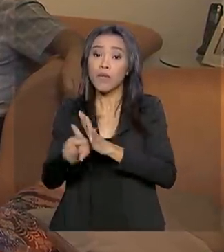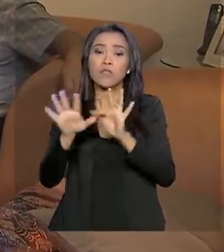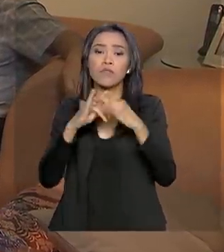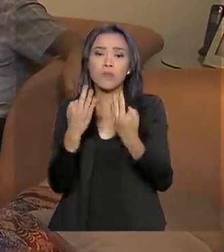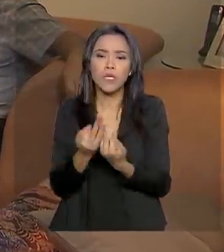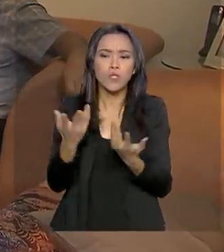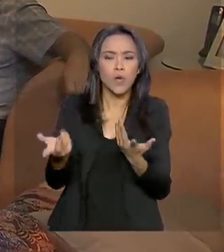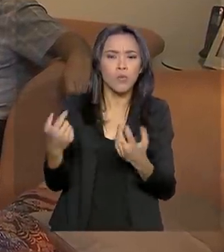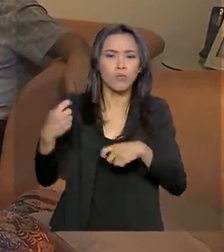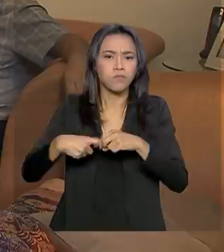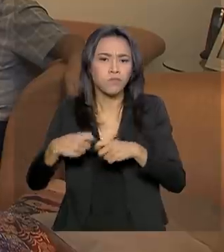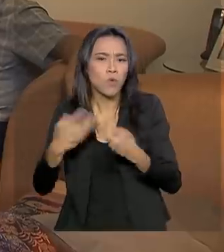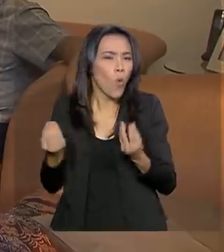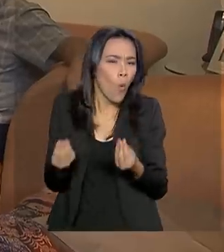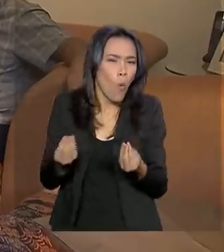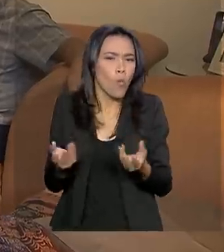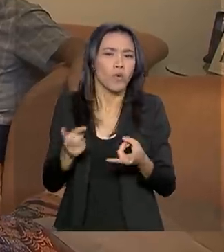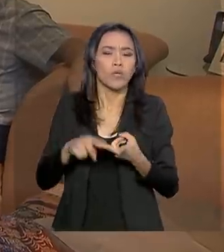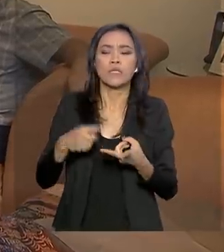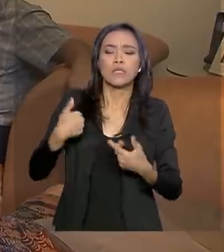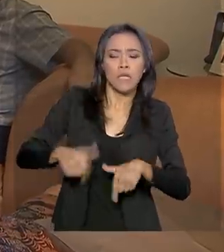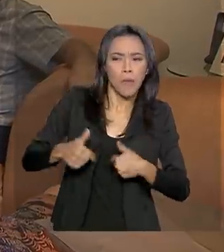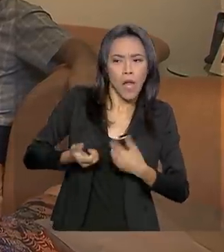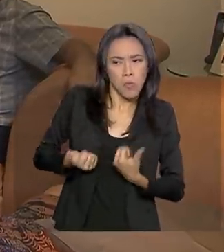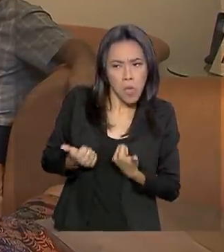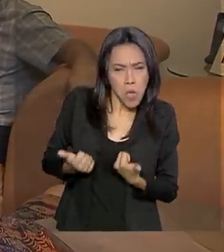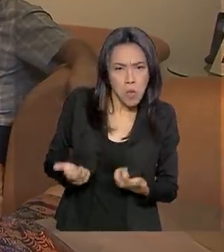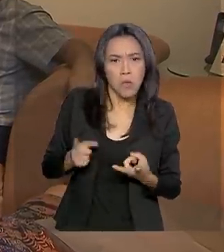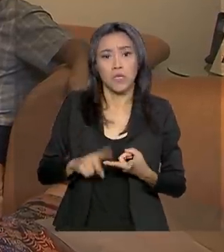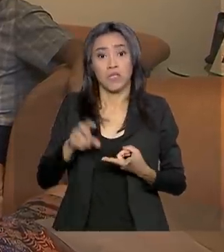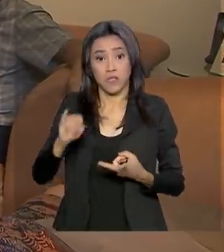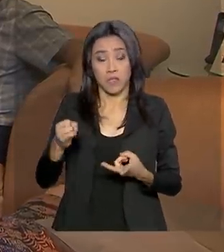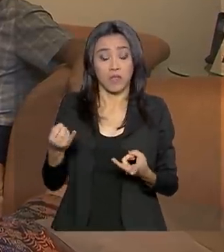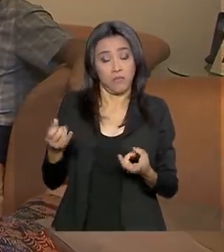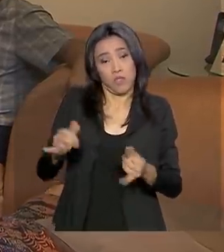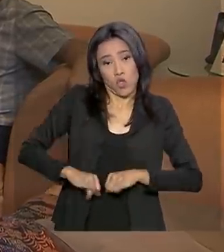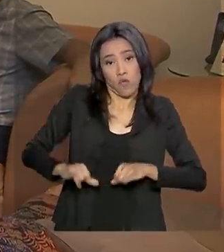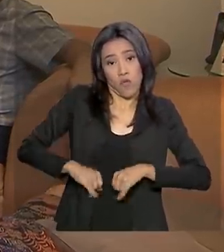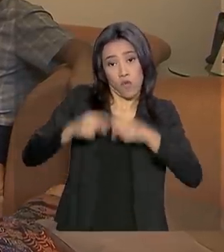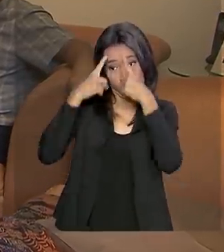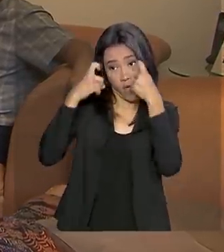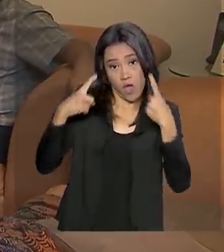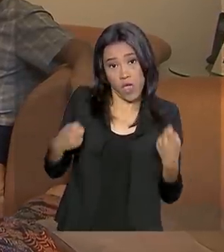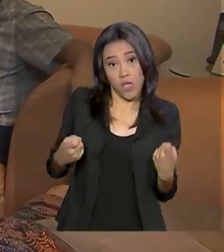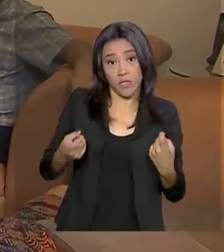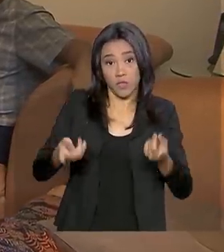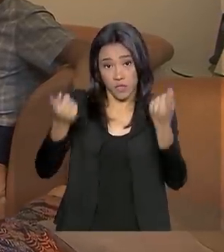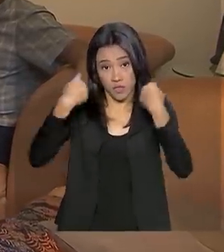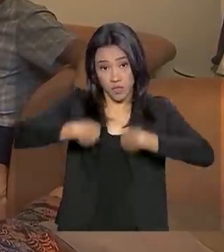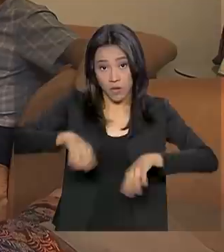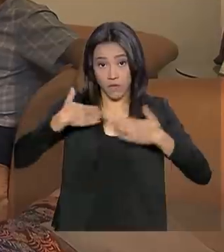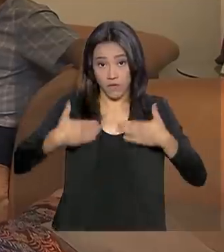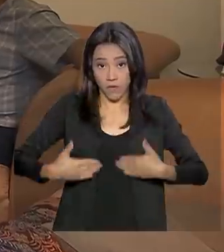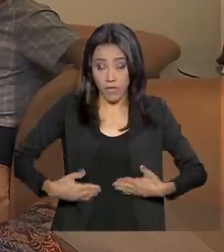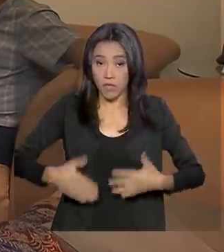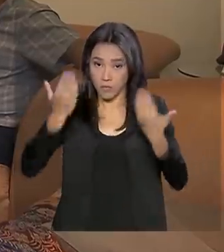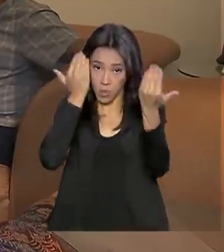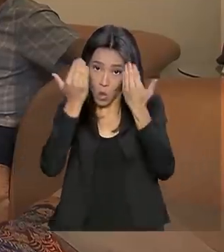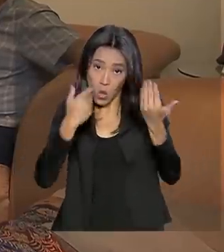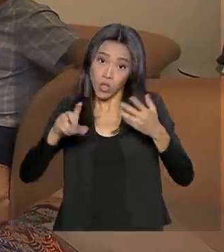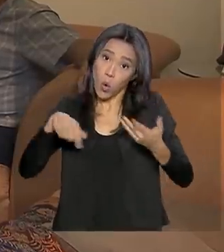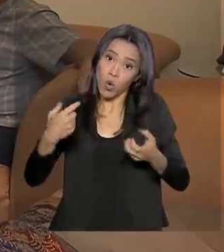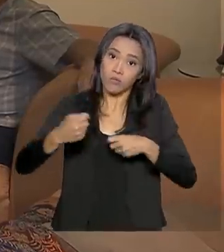atividade sexual, condições de trabalho e se os moradores sofreram algum tipo de violência física, sexual ou psicológica.